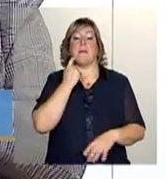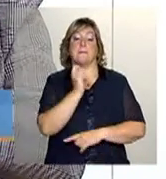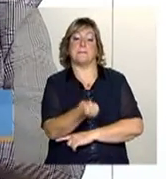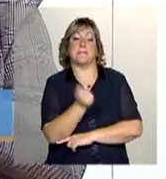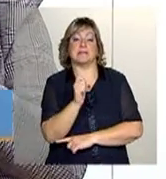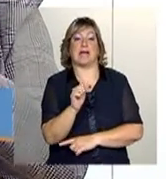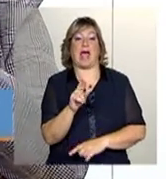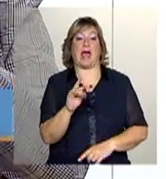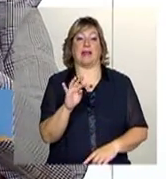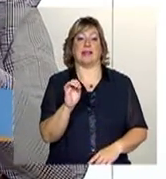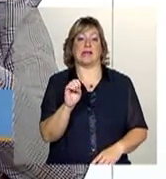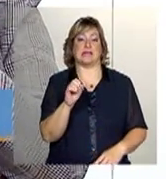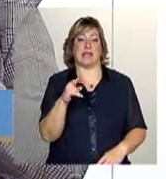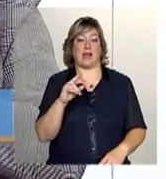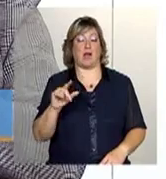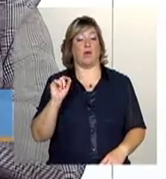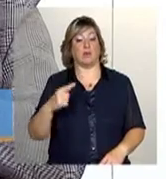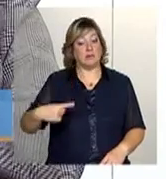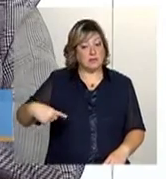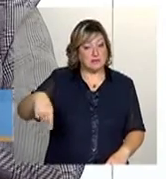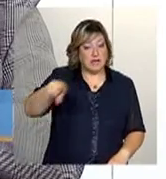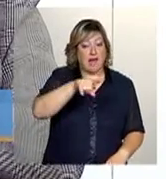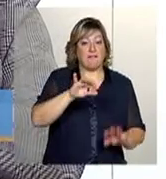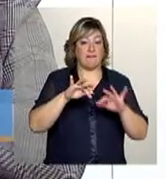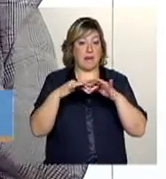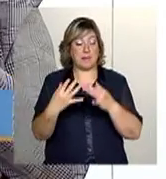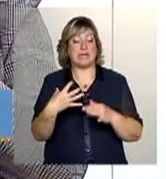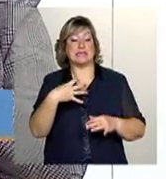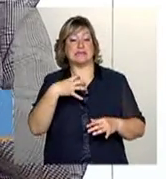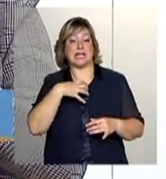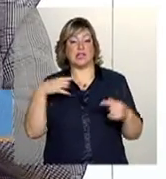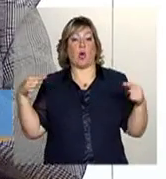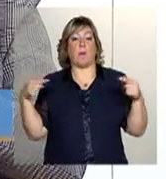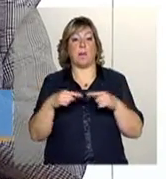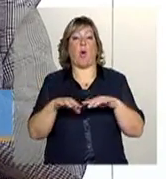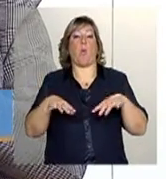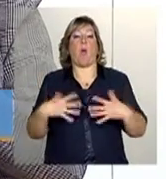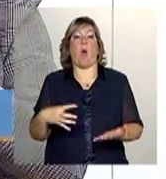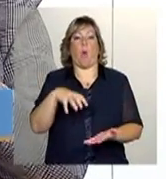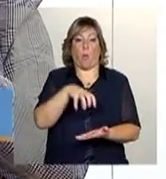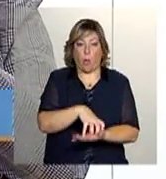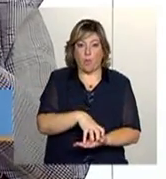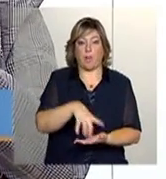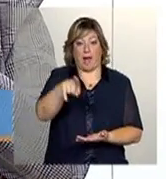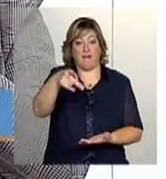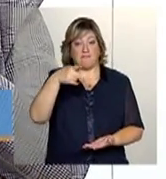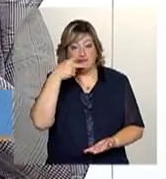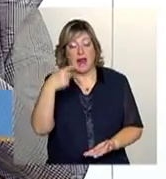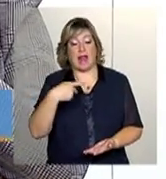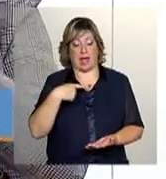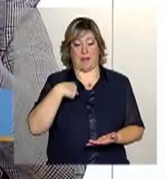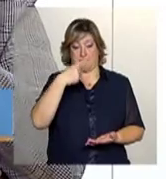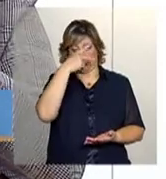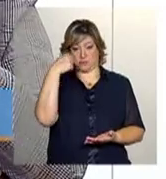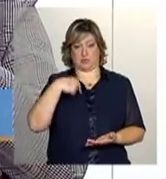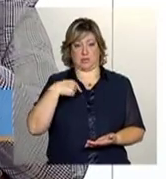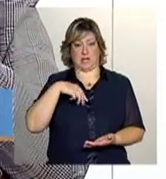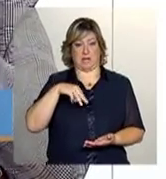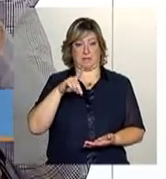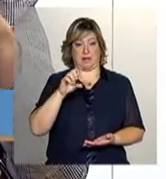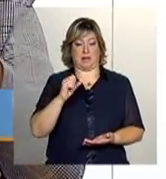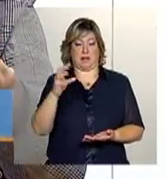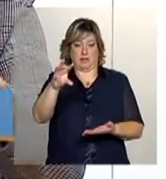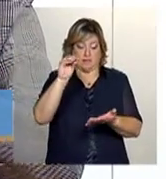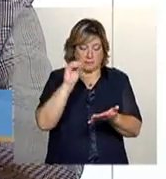realmente é autodeclaratório, é como a família sente aqui que ela pertence. Cada um tem uma forma de vida, né? Mas, quer dizer, é